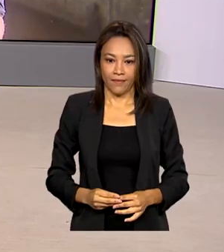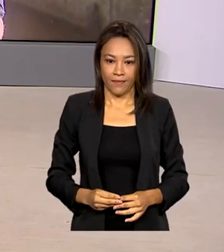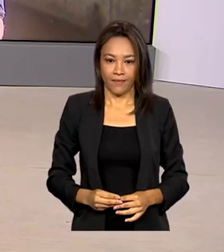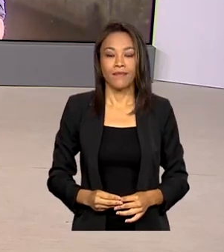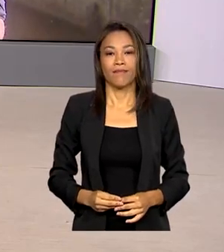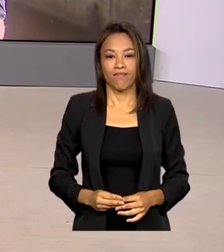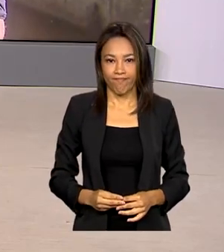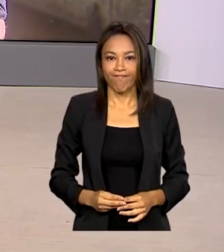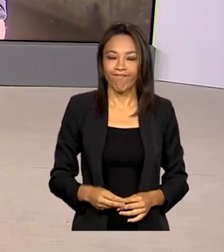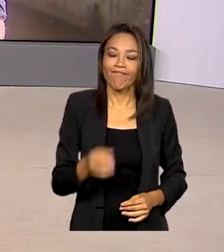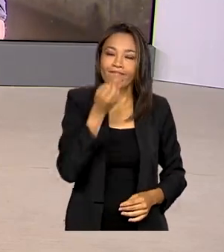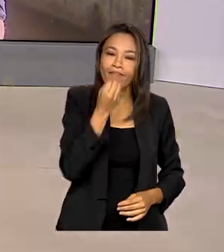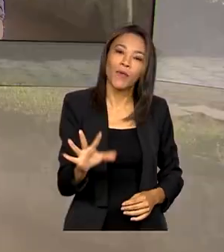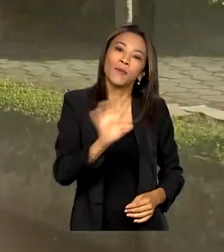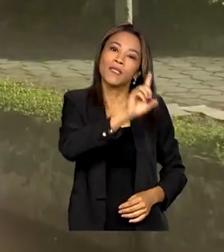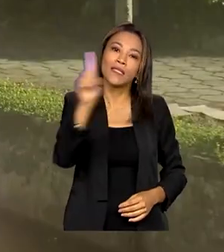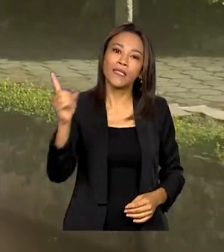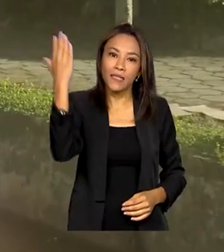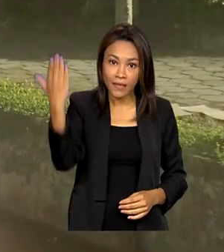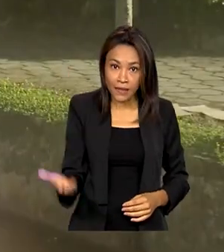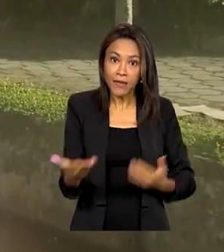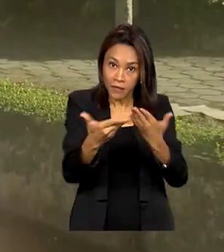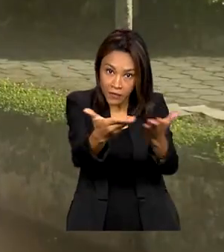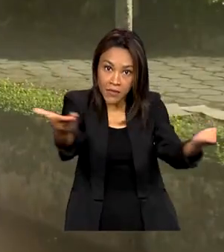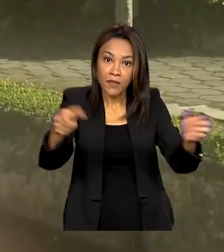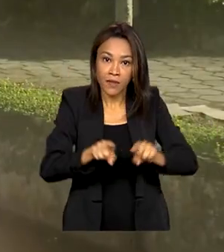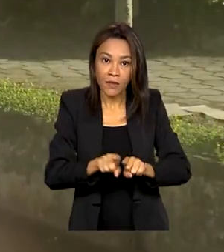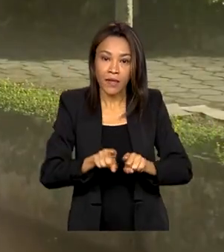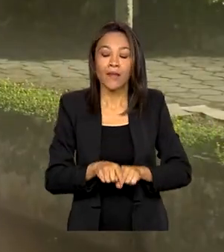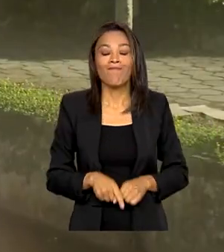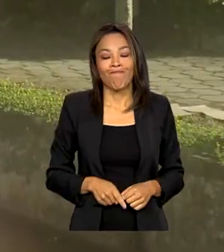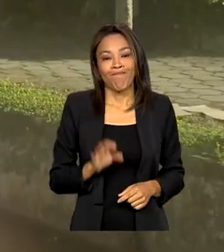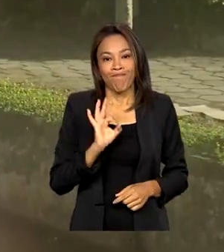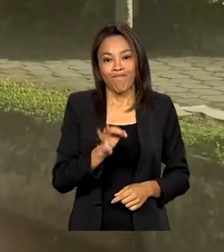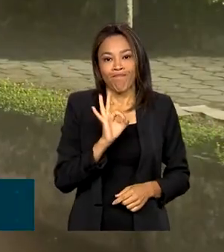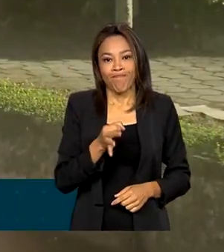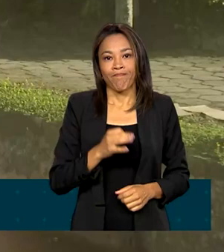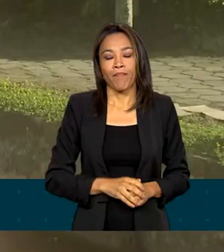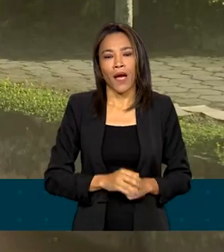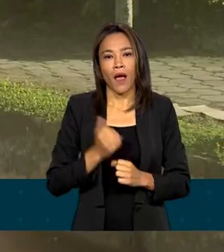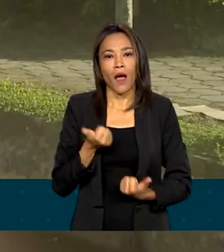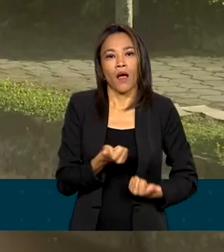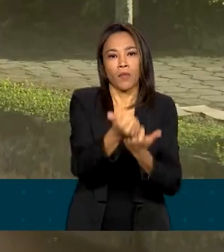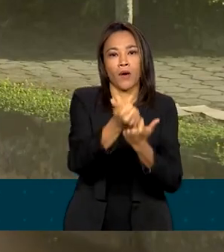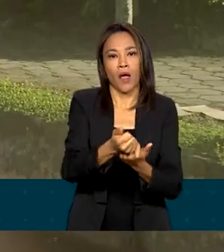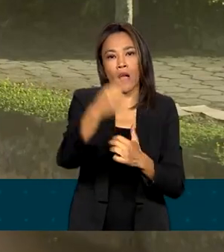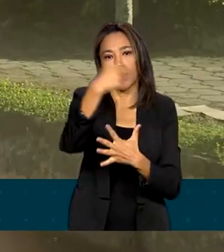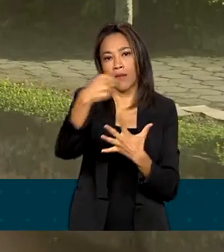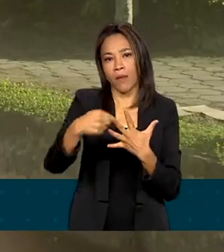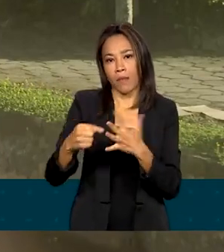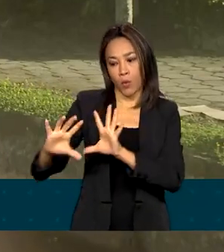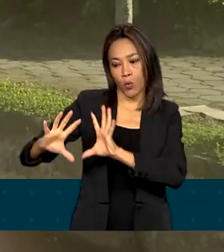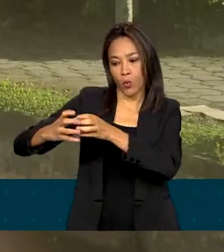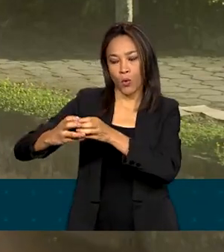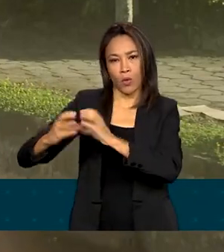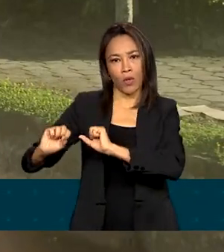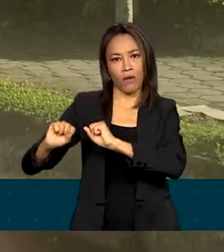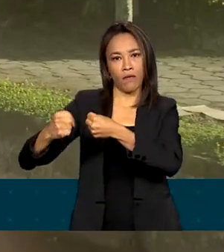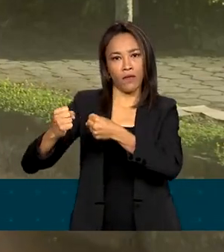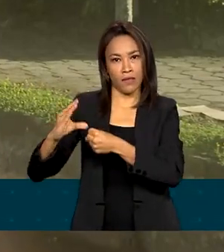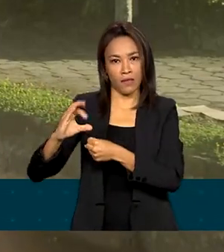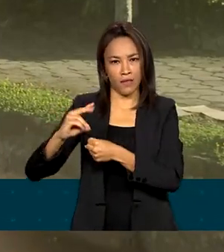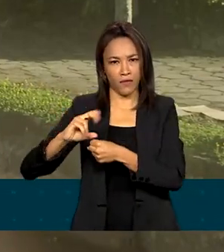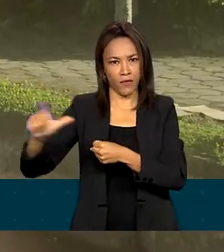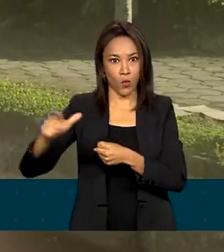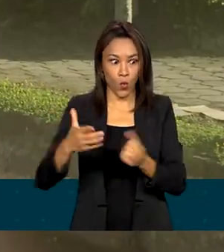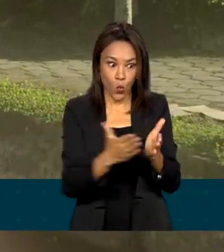Bom dia, Natália, pra você. Bom dia a todos. É isso mesmo. Pra ajudar nas ações da Defesa Civil, o maior navio da